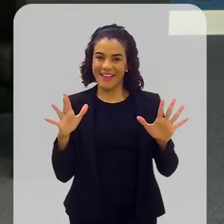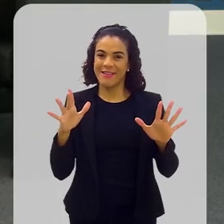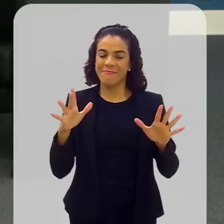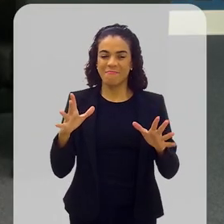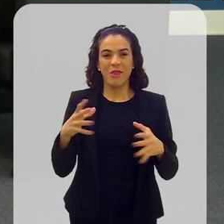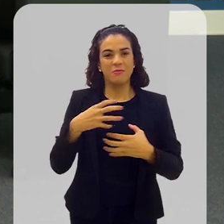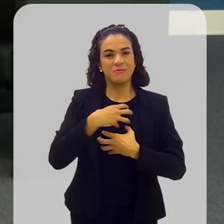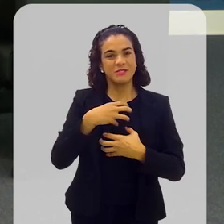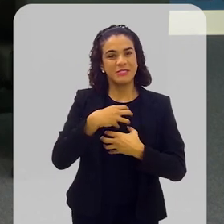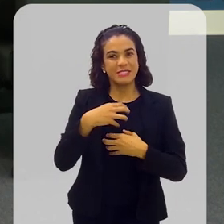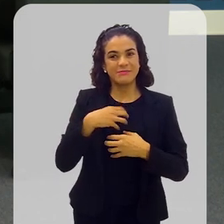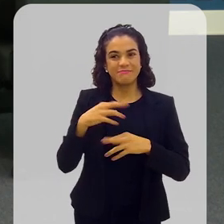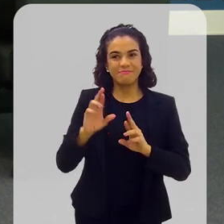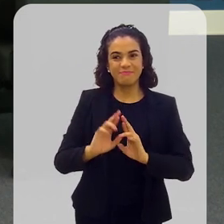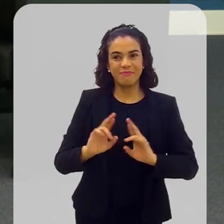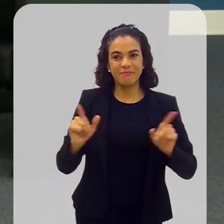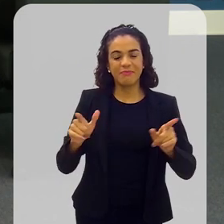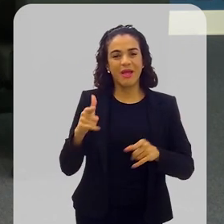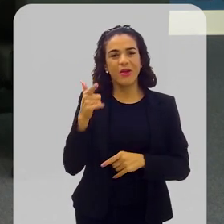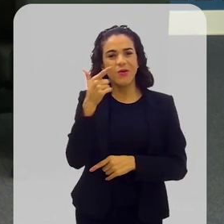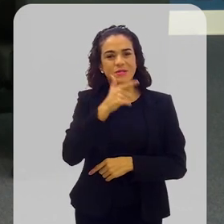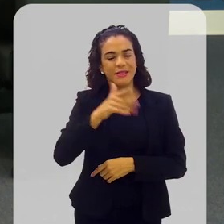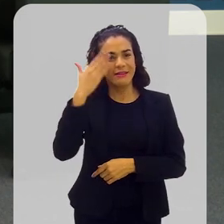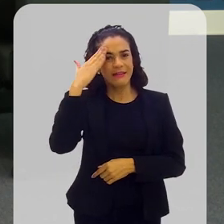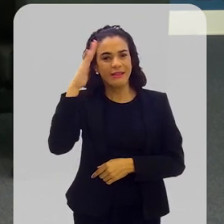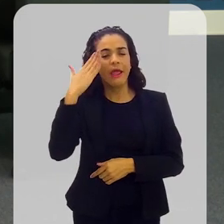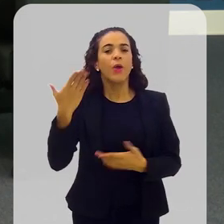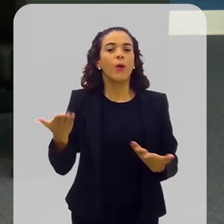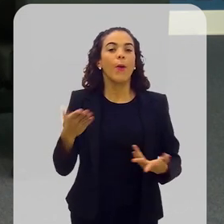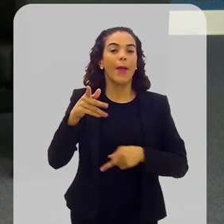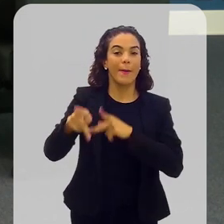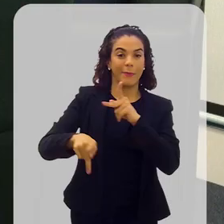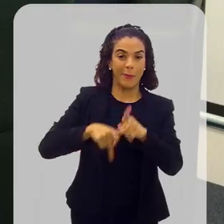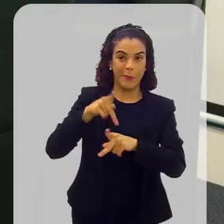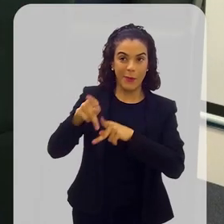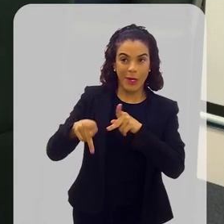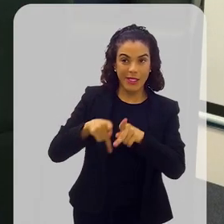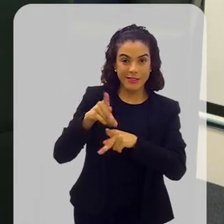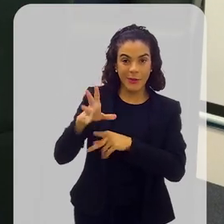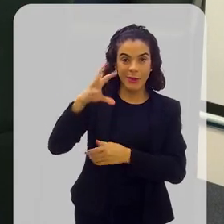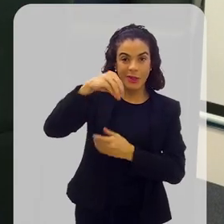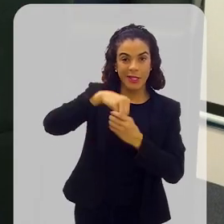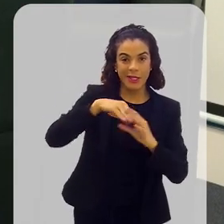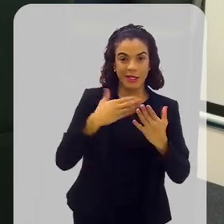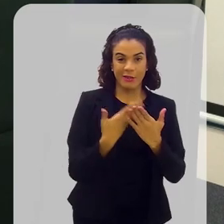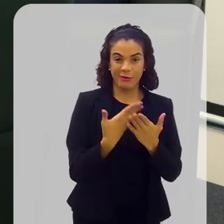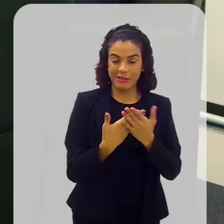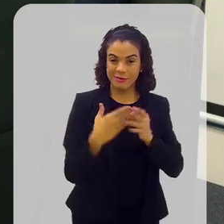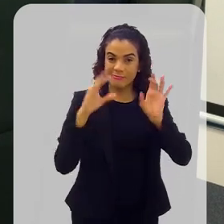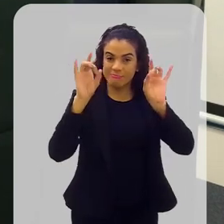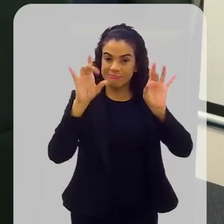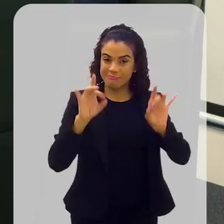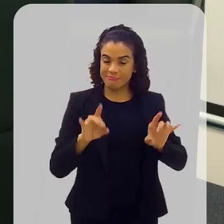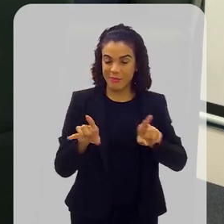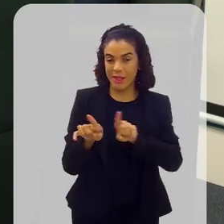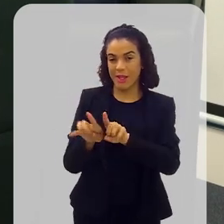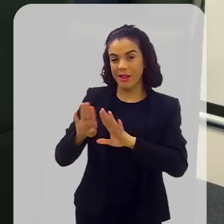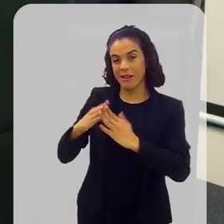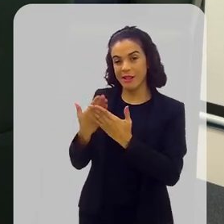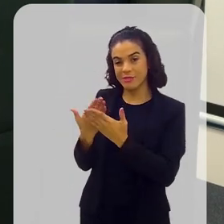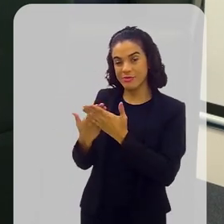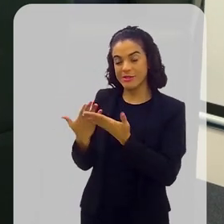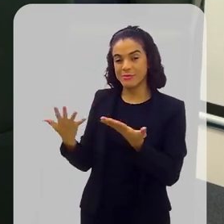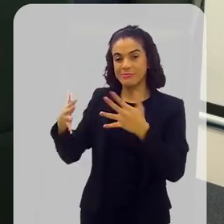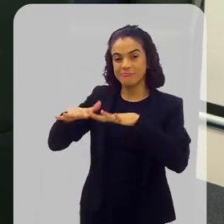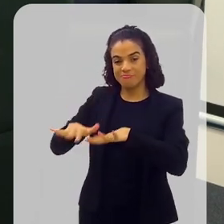fez diferença mesmo, até para a gente entender quem são os públicos dessa educação especial e inclusiva.